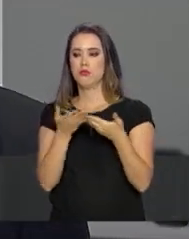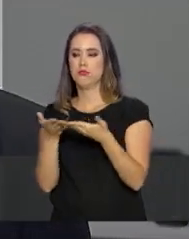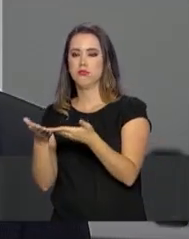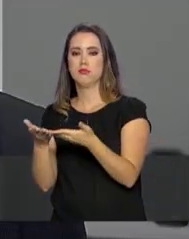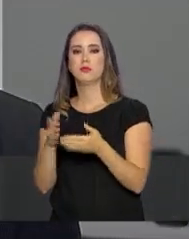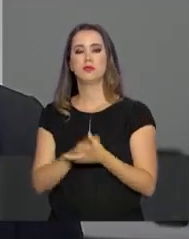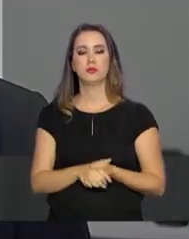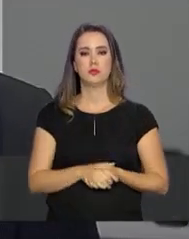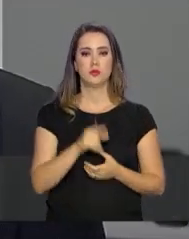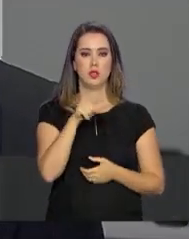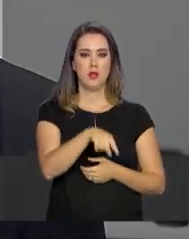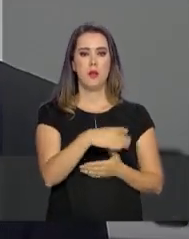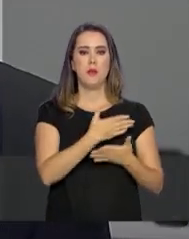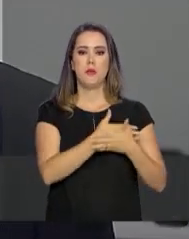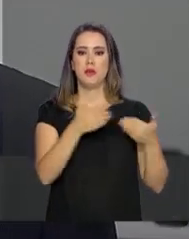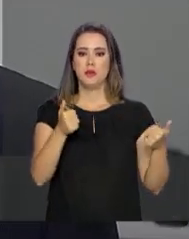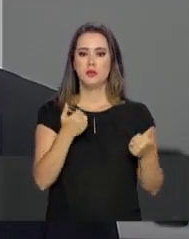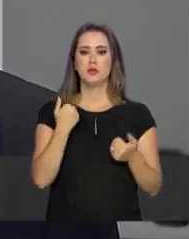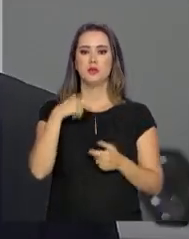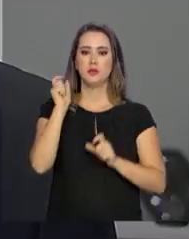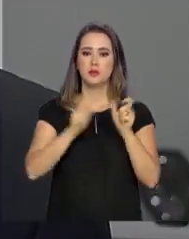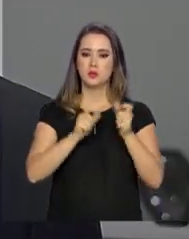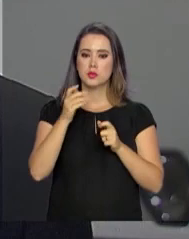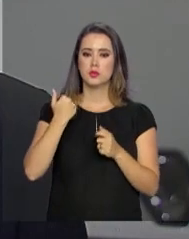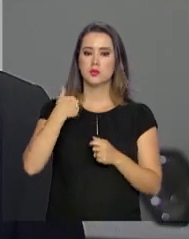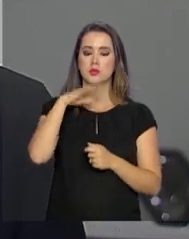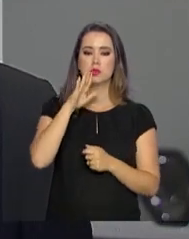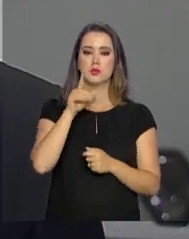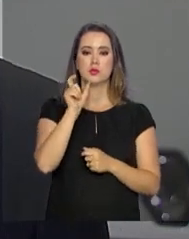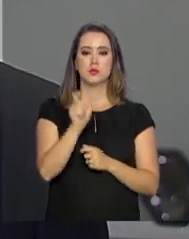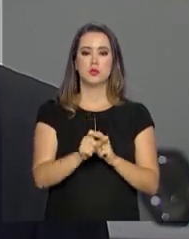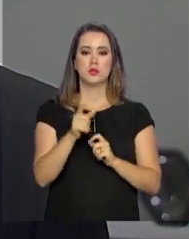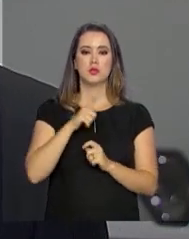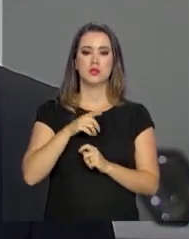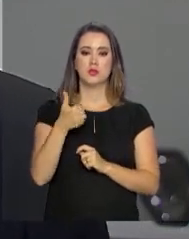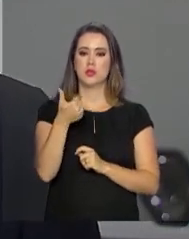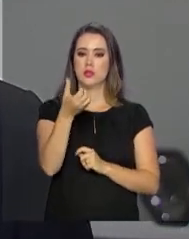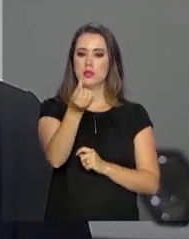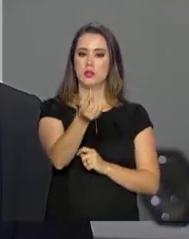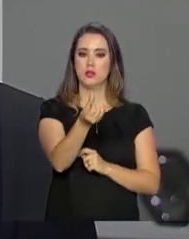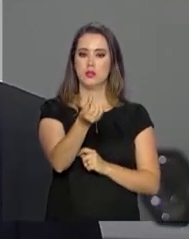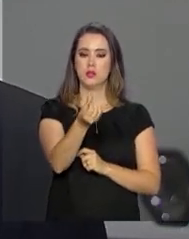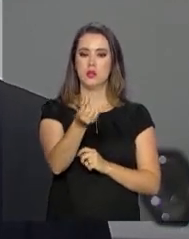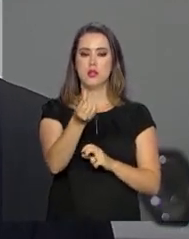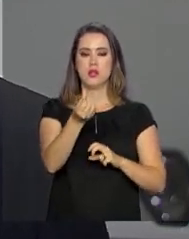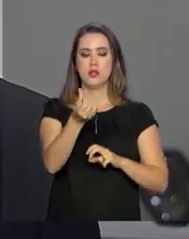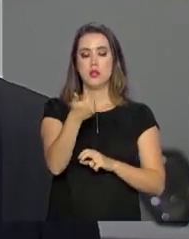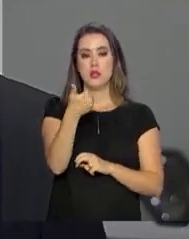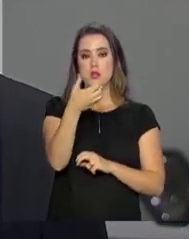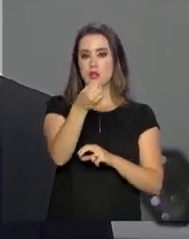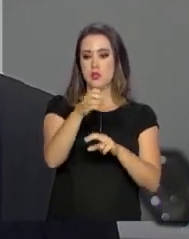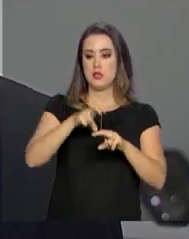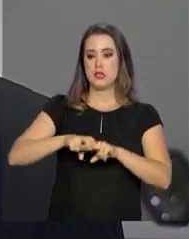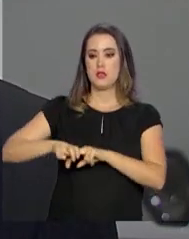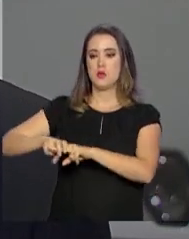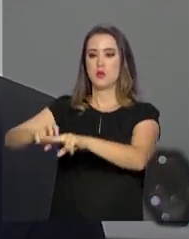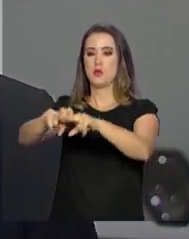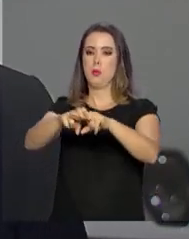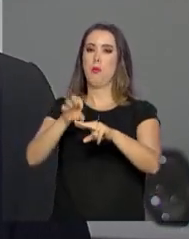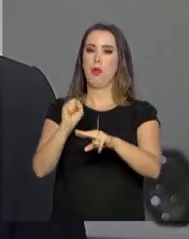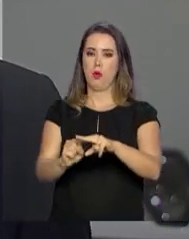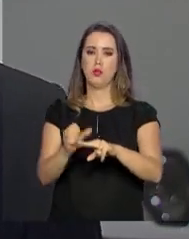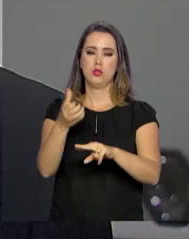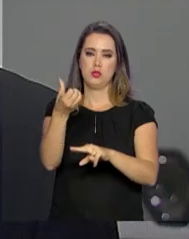trazem agilidade, transportam mais pessoas, porque tem 16 vagas dentro da van.